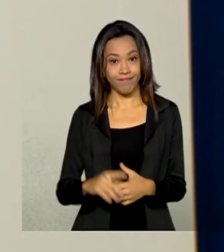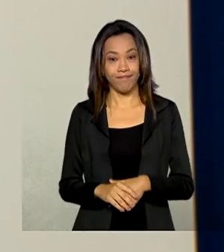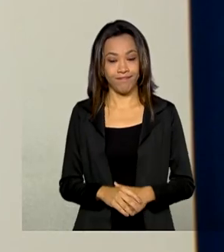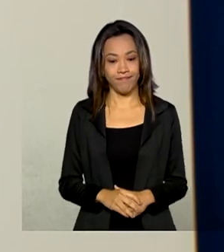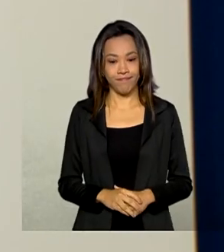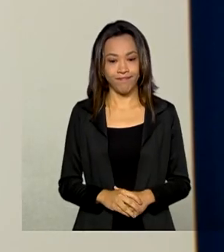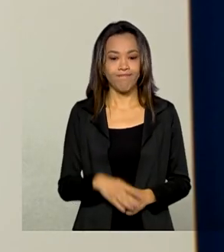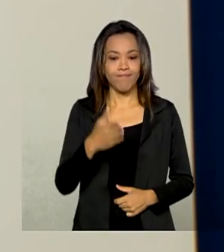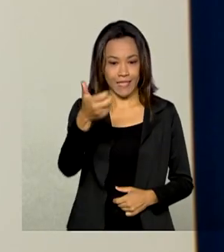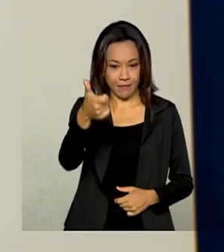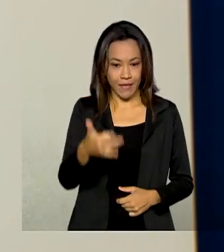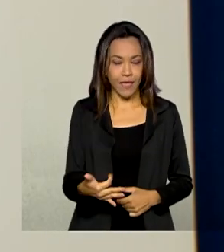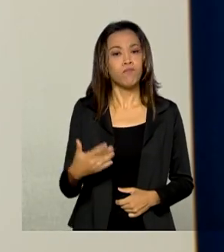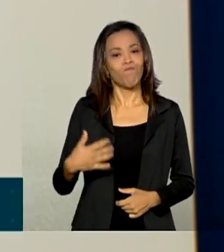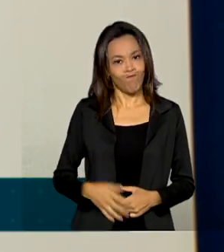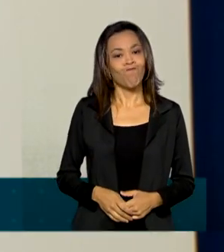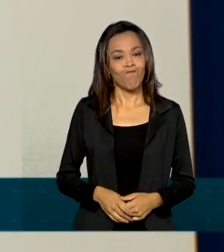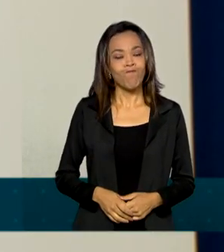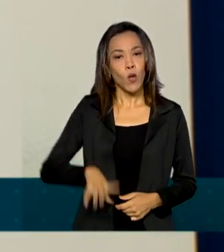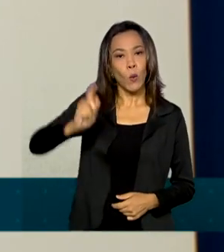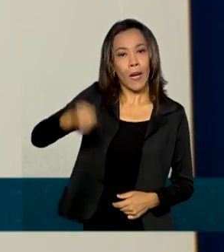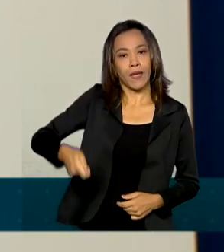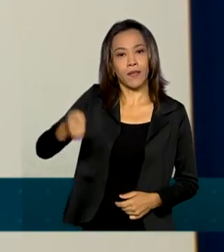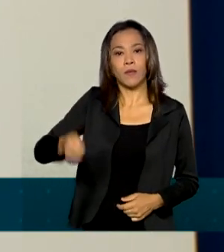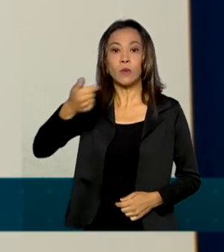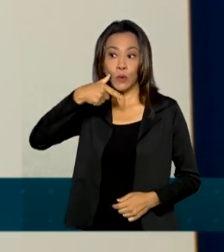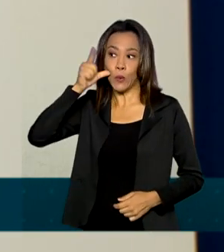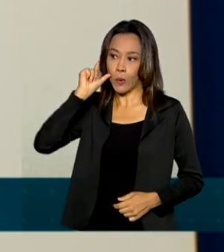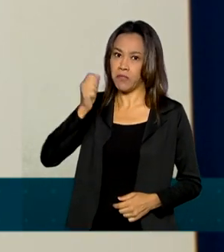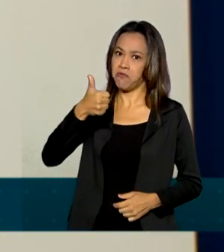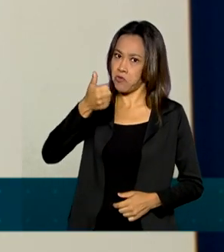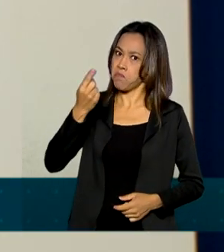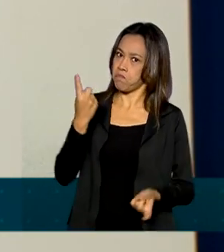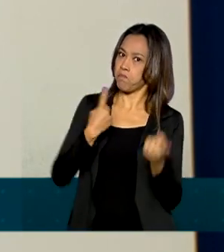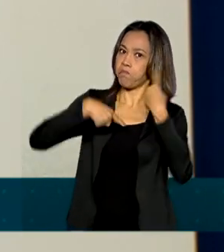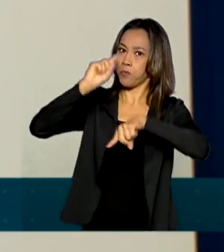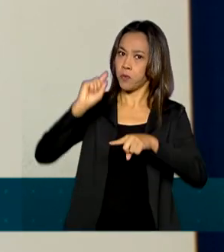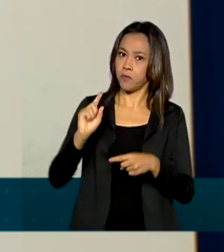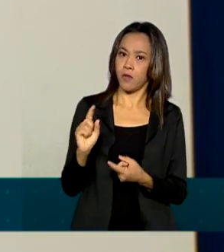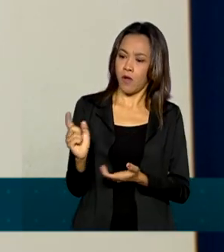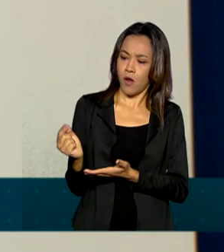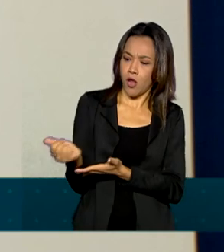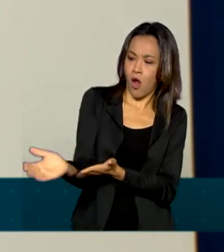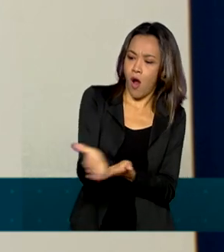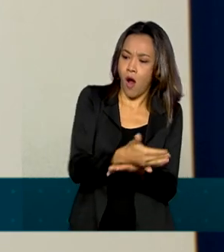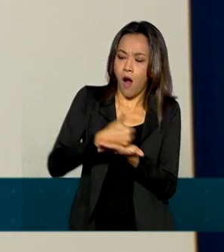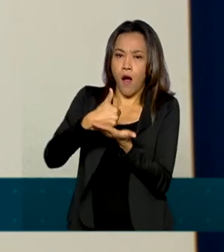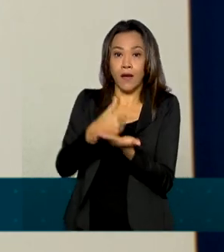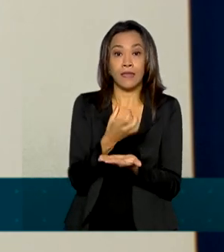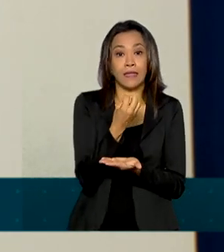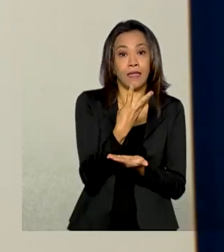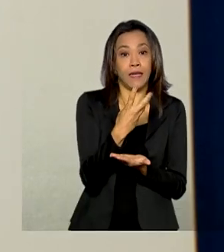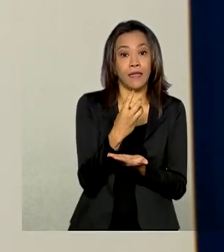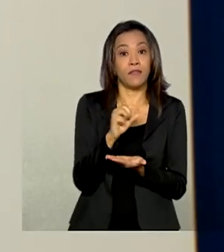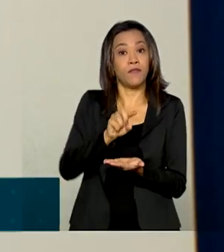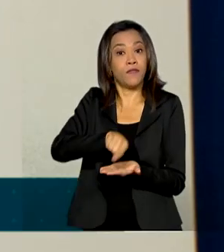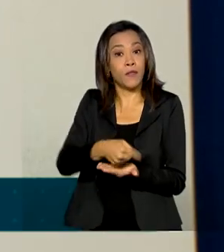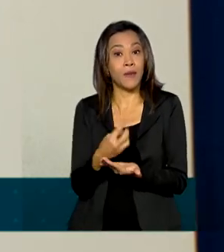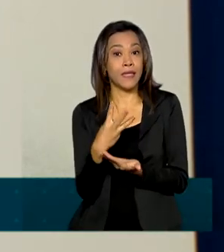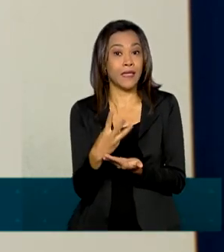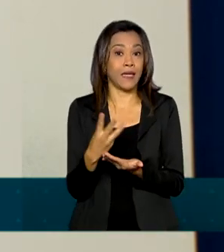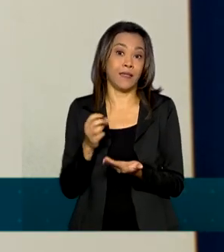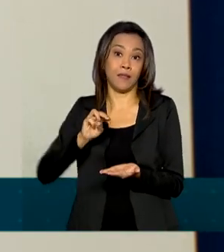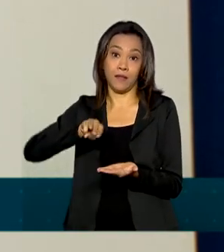O leilão de ontem realmente foi muito bem sucedido com a arrecadação em torno de 3,3 bilhões, bem